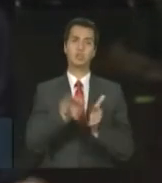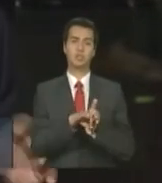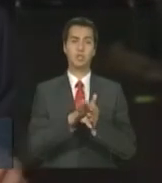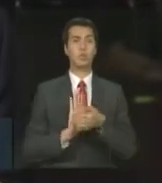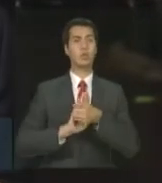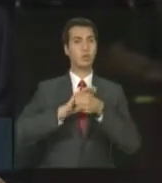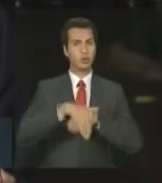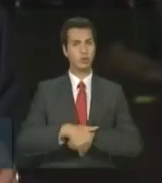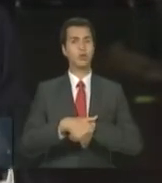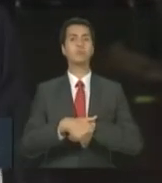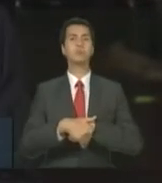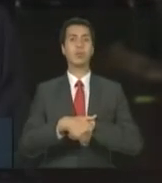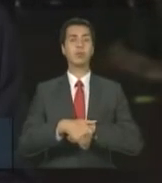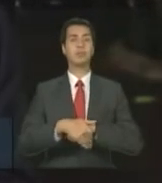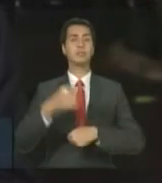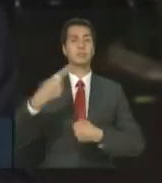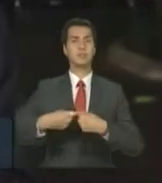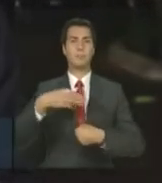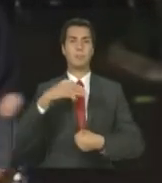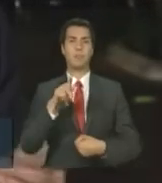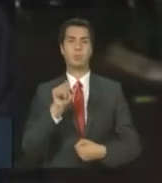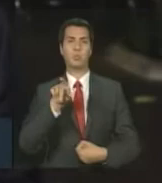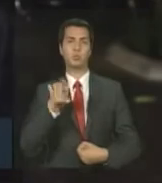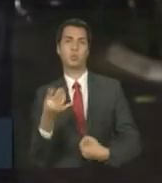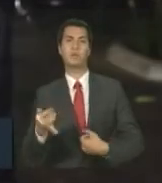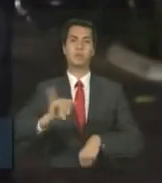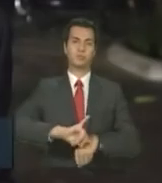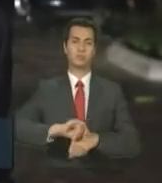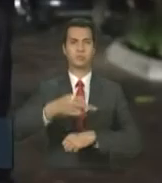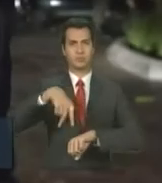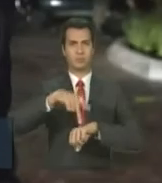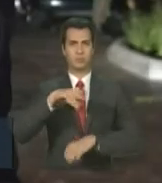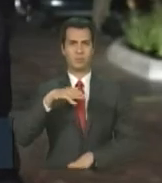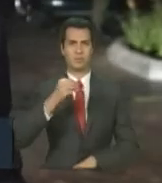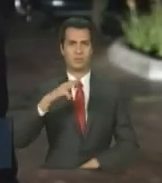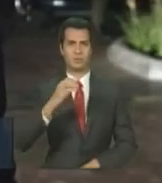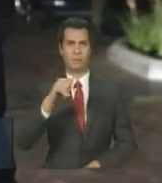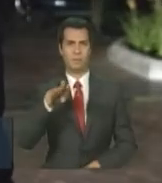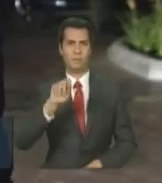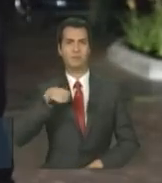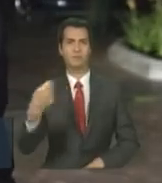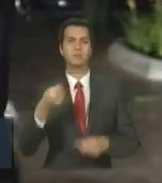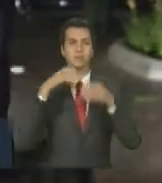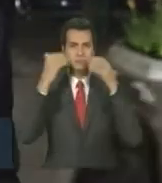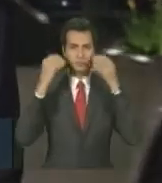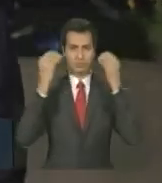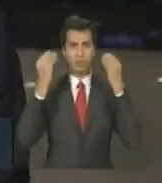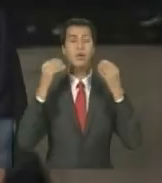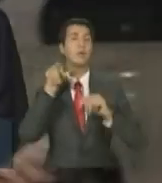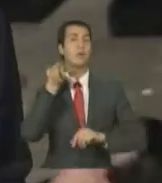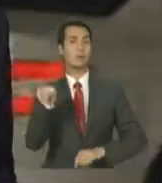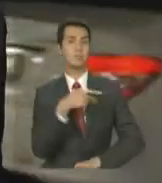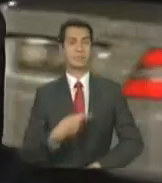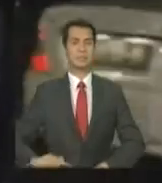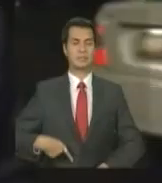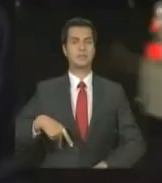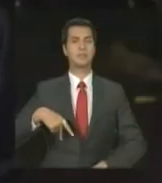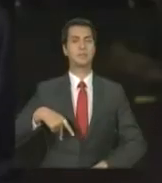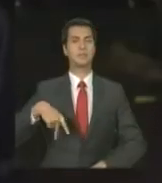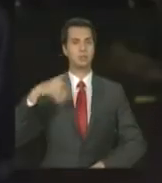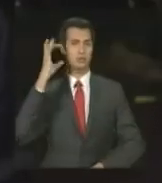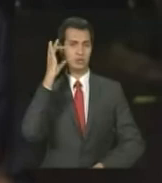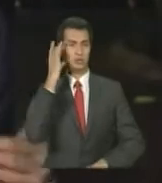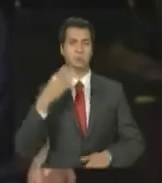aqui a Maputo, capital de Moçambique, para a primeira visita ao país como presidenta do Brasil. Nesta quarta-feira,